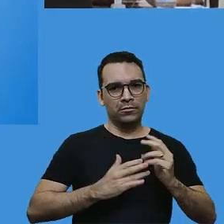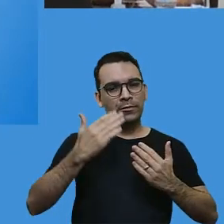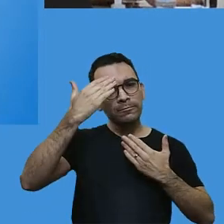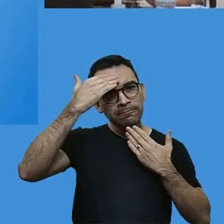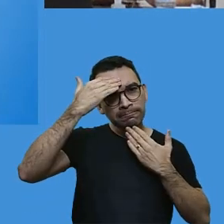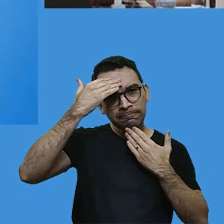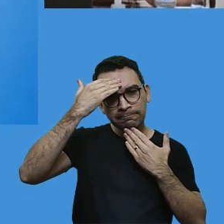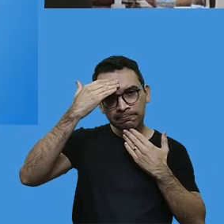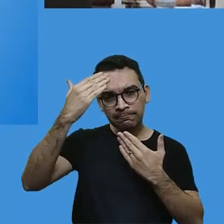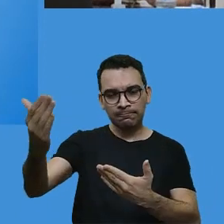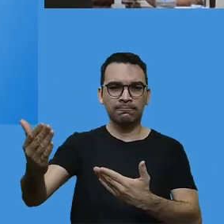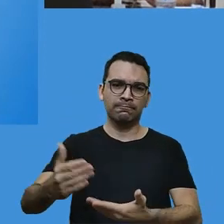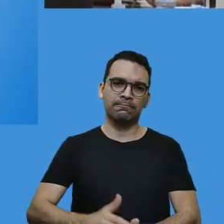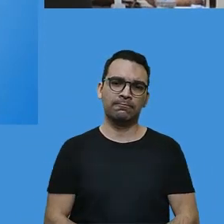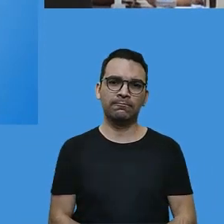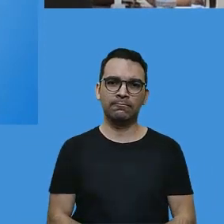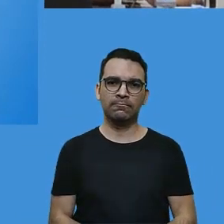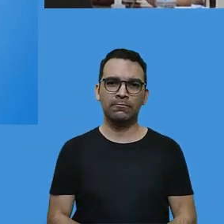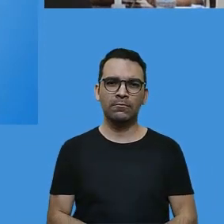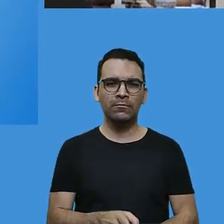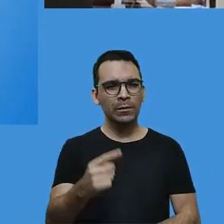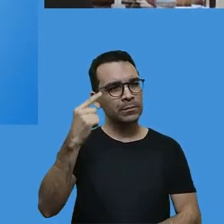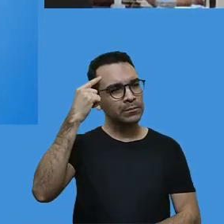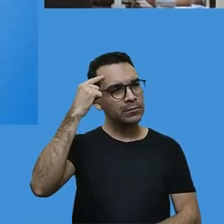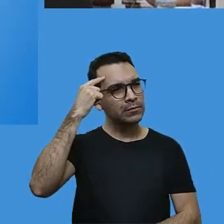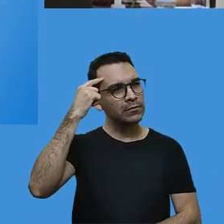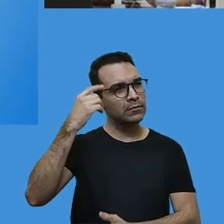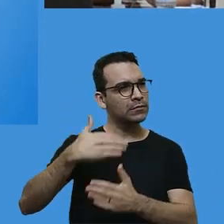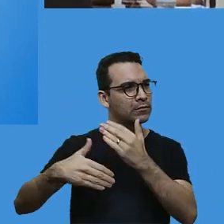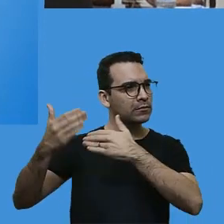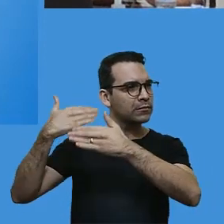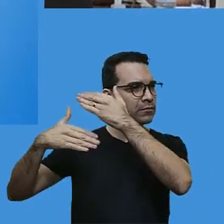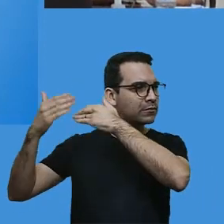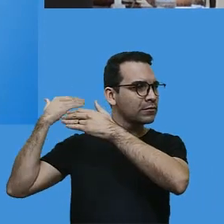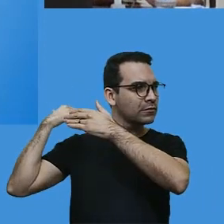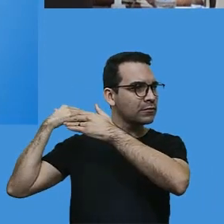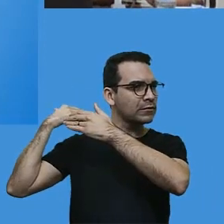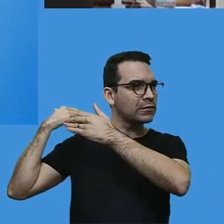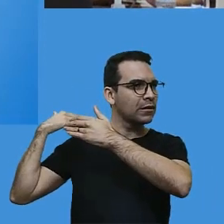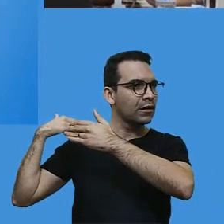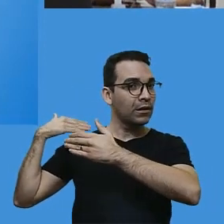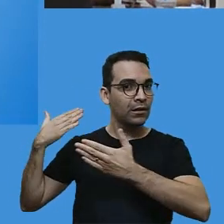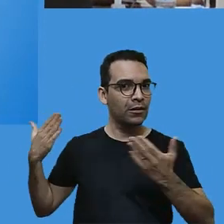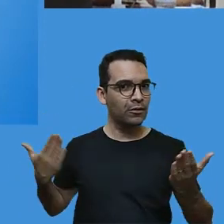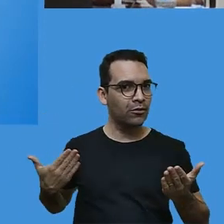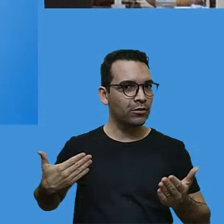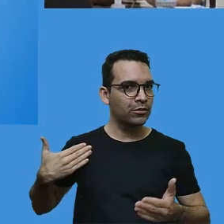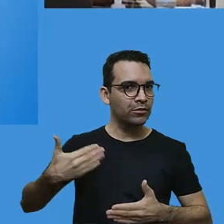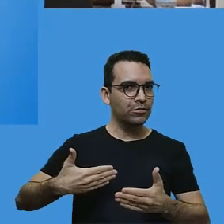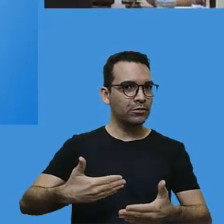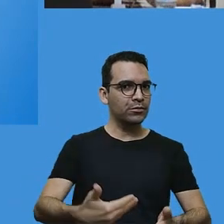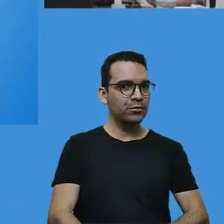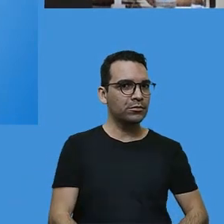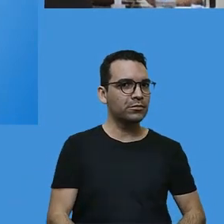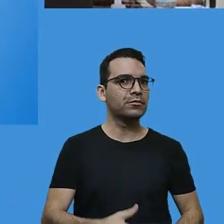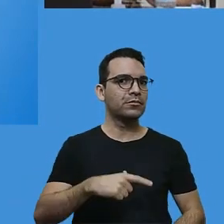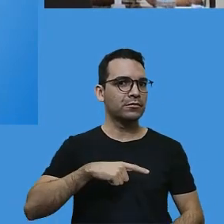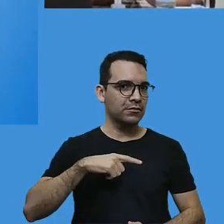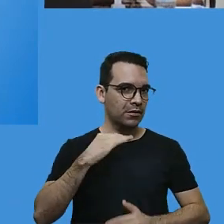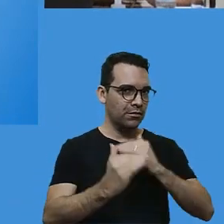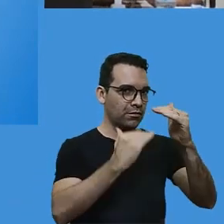fizeram uma retrospectiva, uma reflexão de como nós éramos e como somos, nós avançamos demais, pessoas.